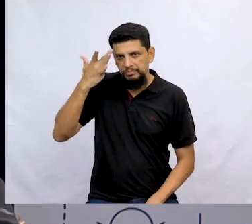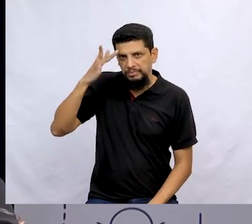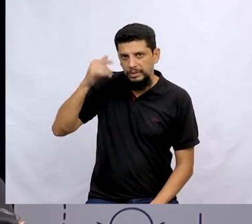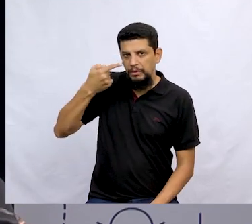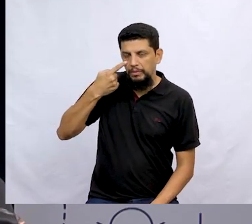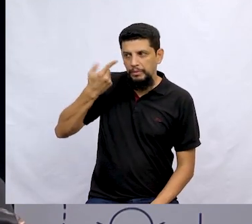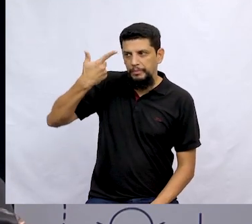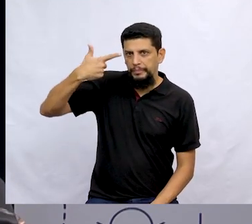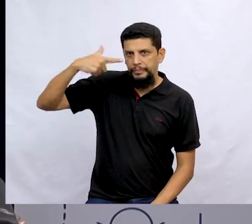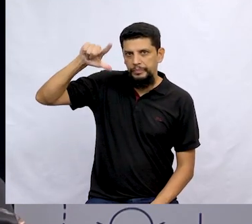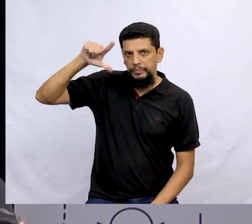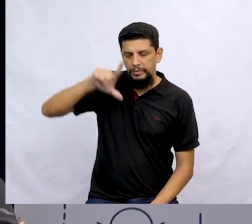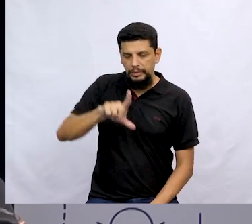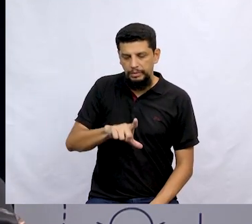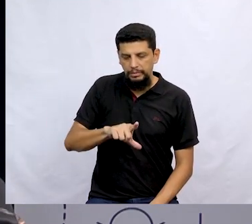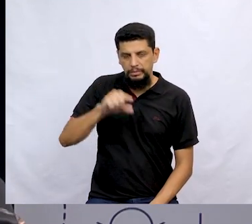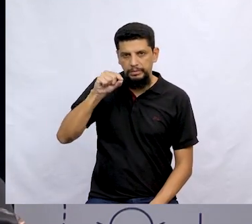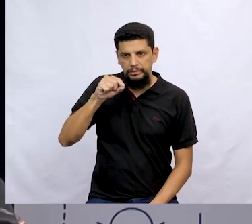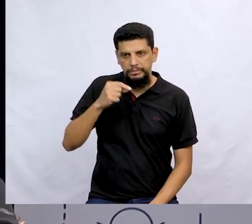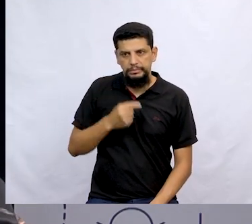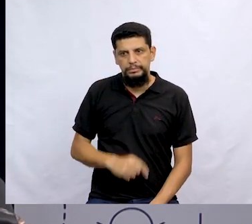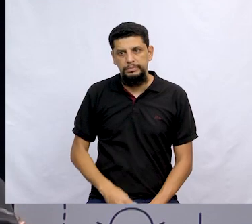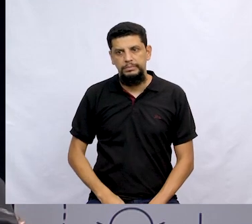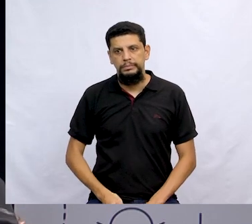próxima opção. É a última, gente. Vamos lá?